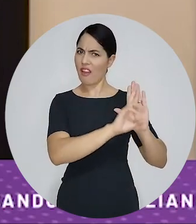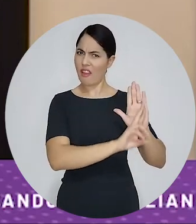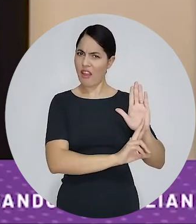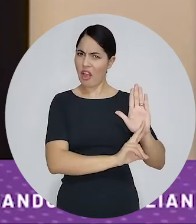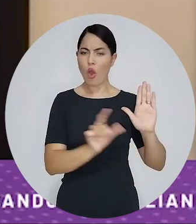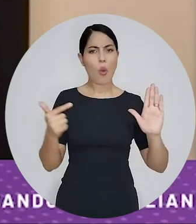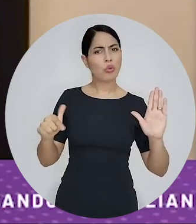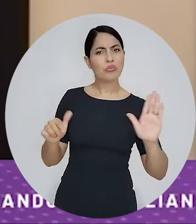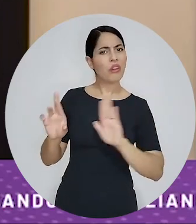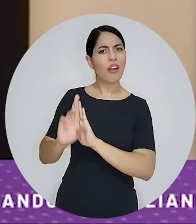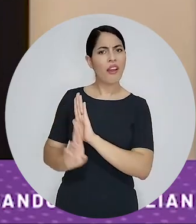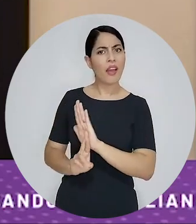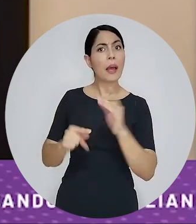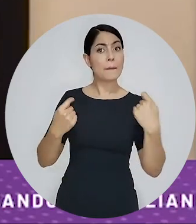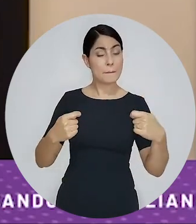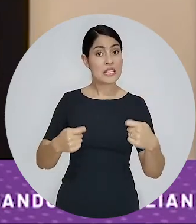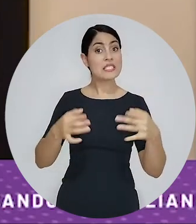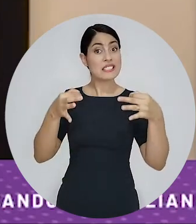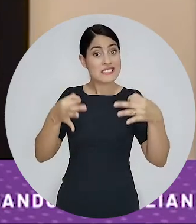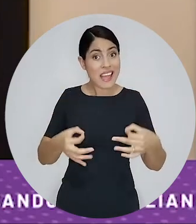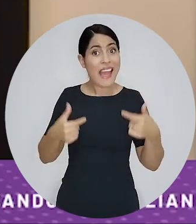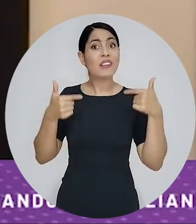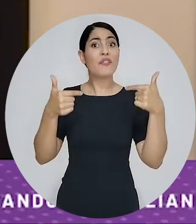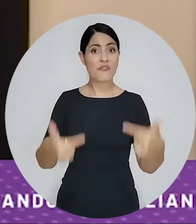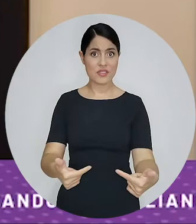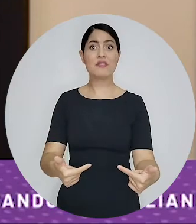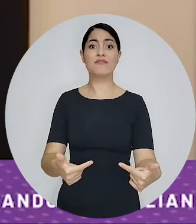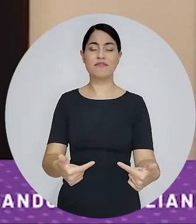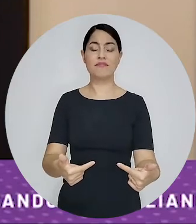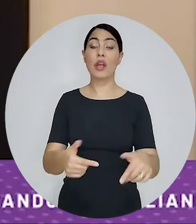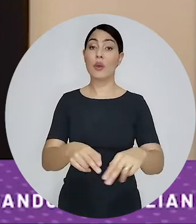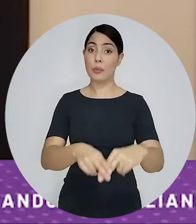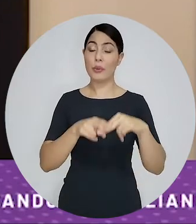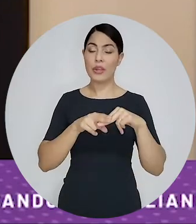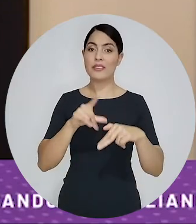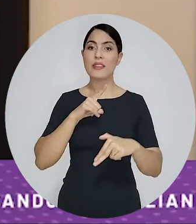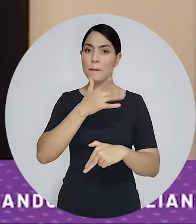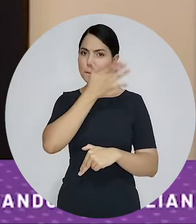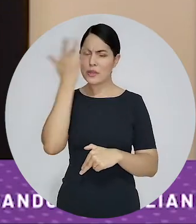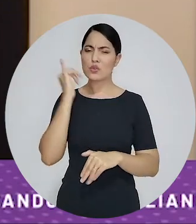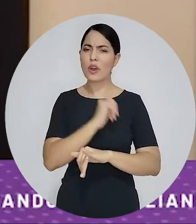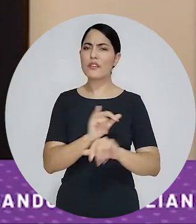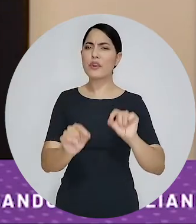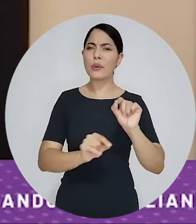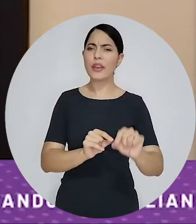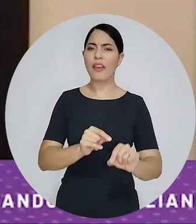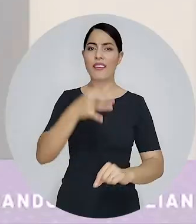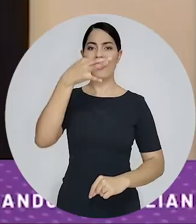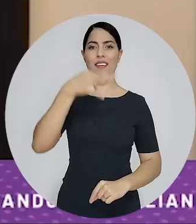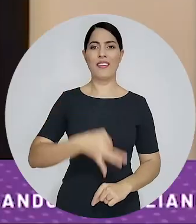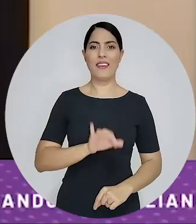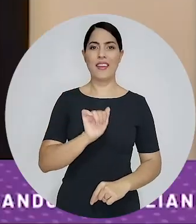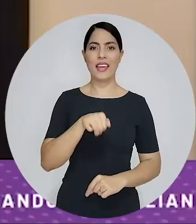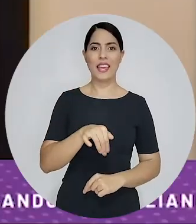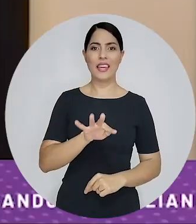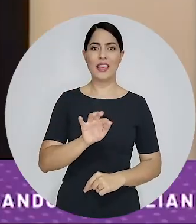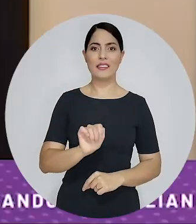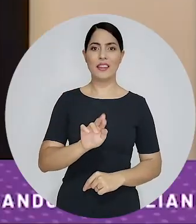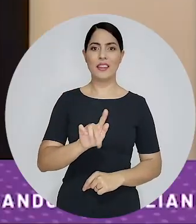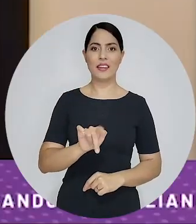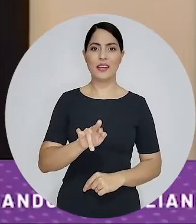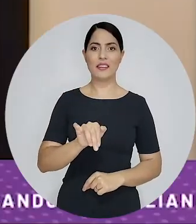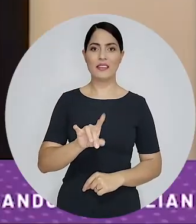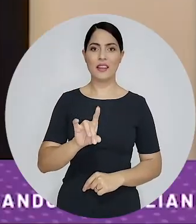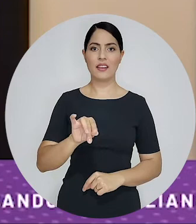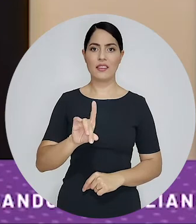dizendo o que é fazer a coisa certa. Então por isso muita gente chama em português de integridade. Aqui no Brasil o